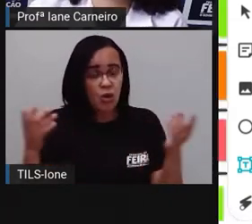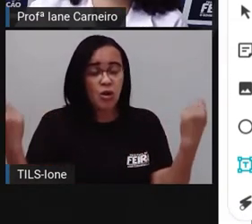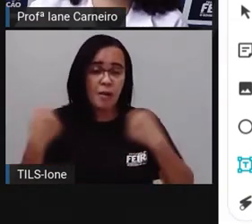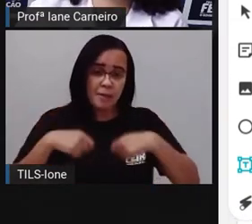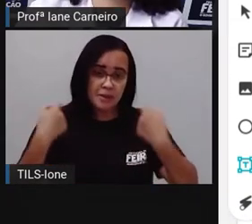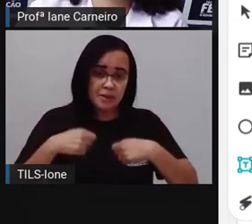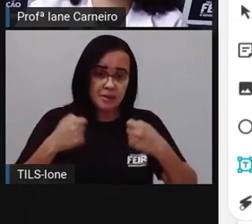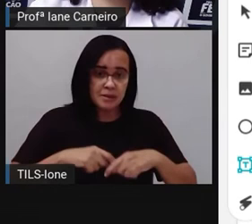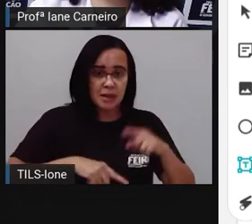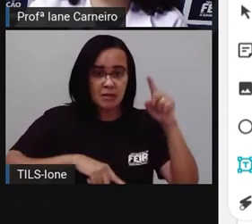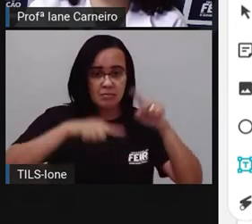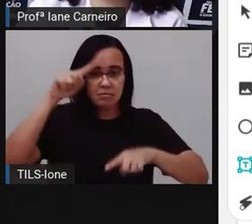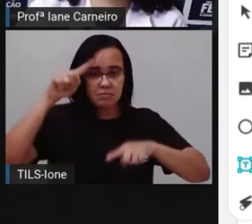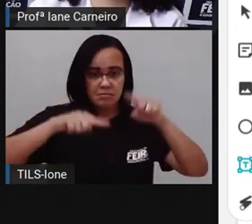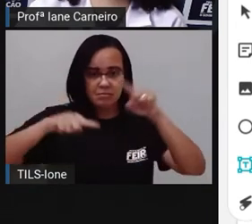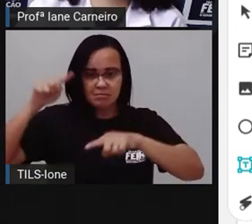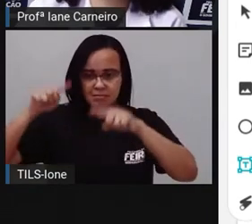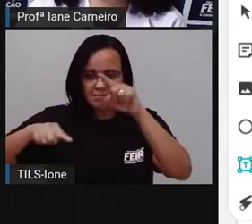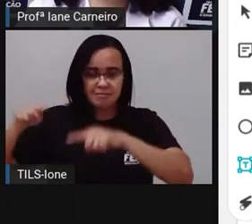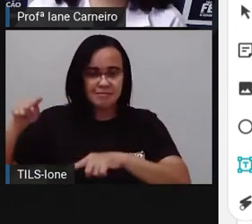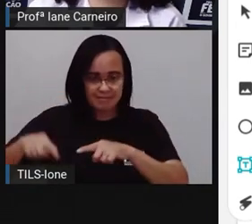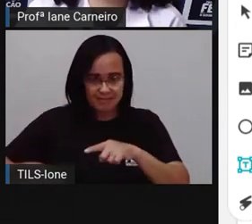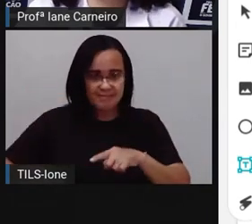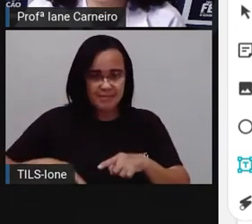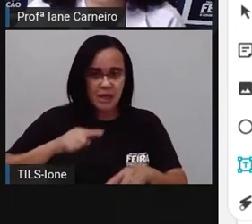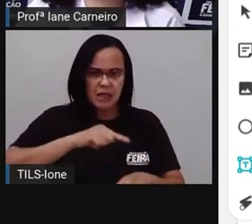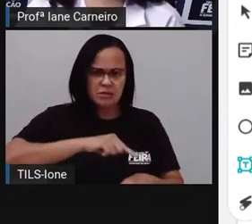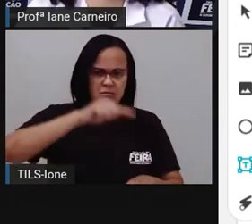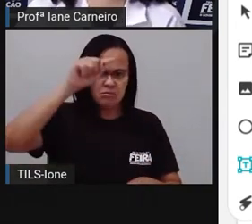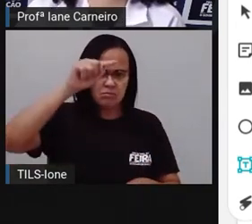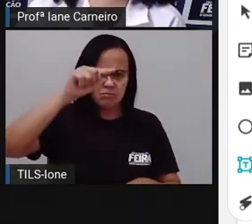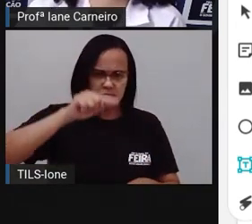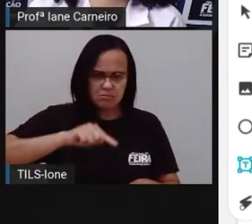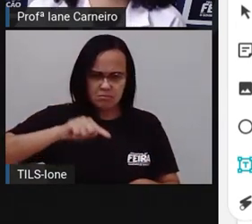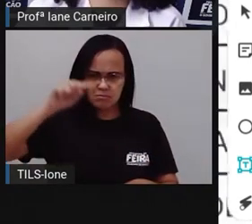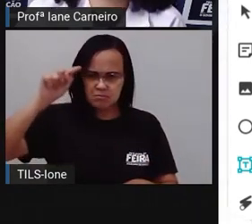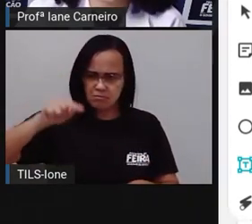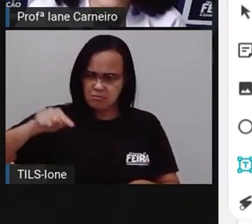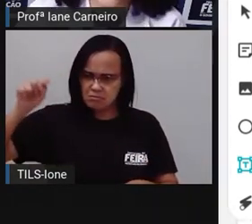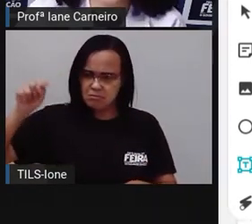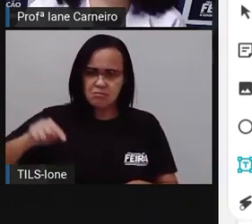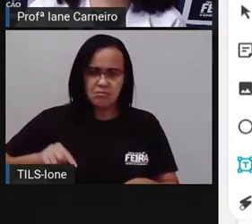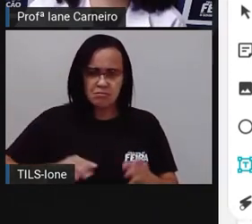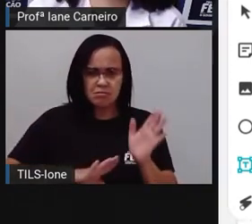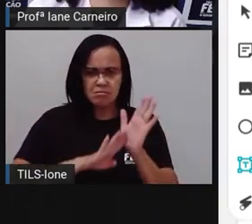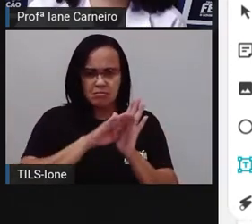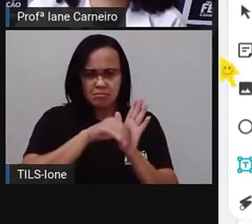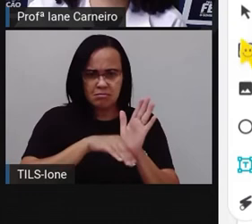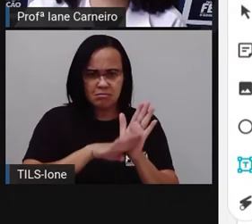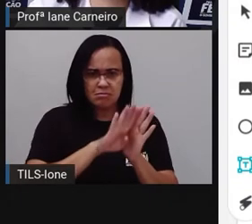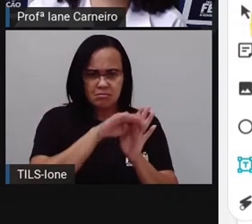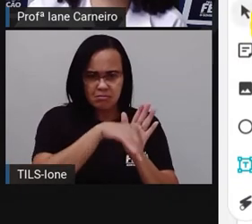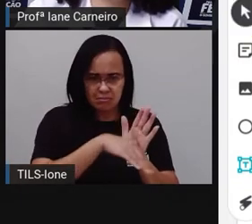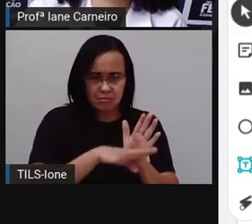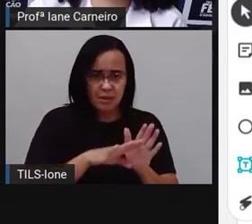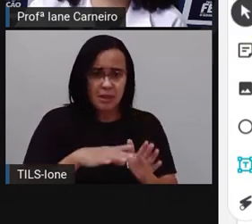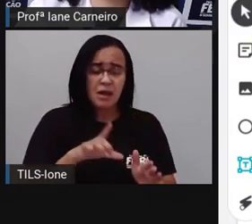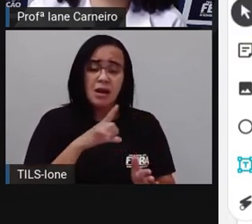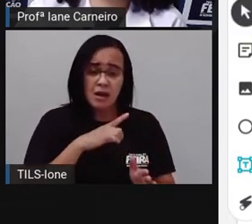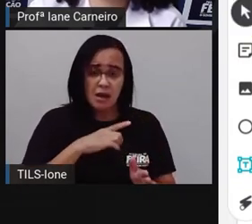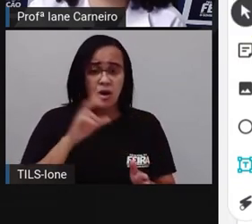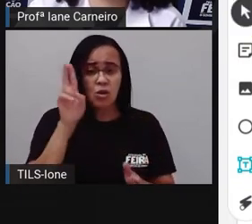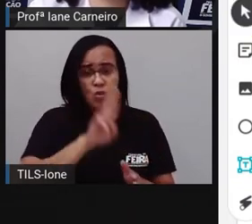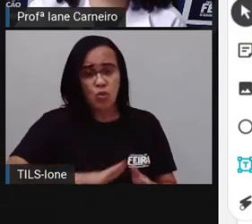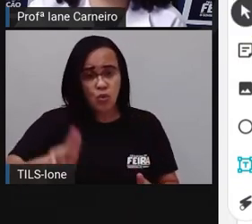se aqui, ó, o nome da nossa tabela foi cores que mais gostamos, em nosso gráfico, nós vamos utilizar esse